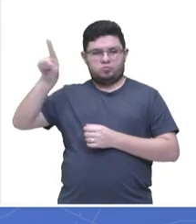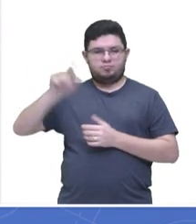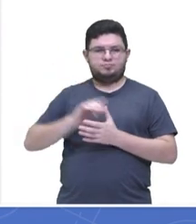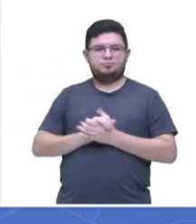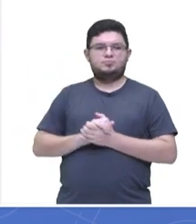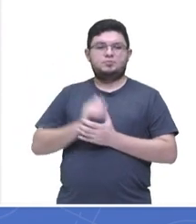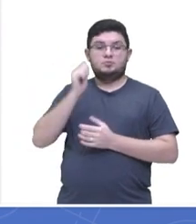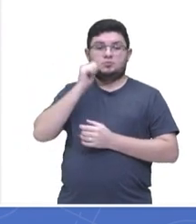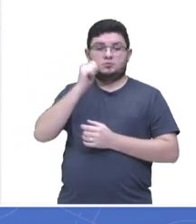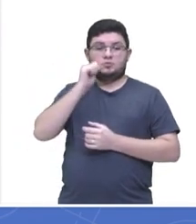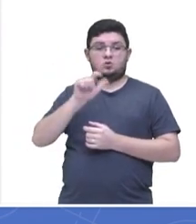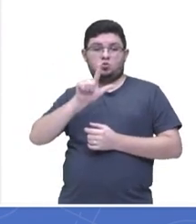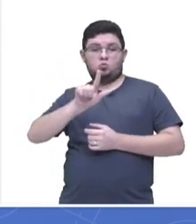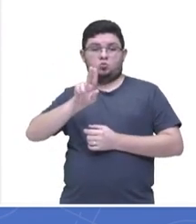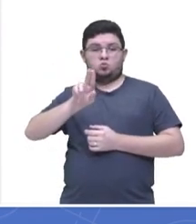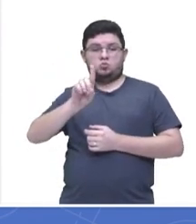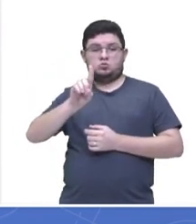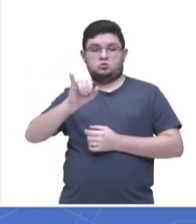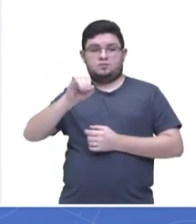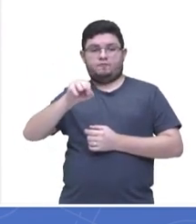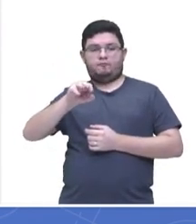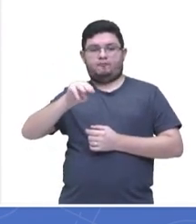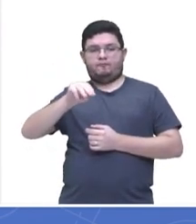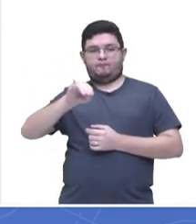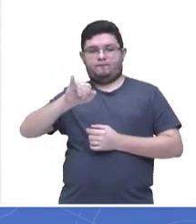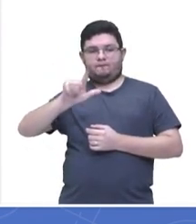letra A. Certo? Vamos ver então.